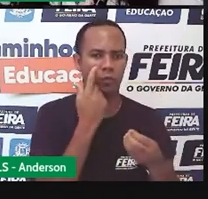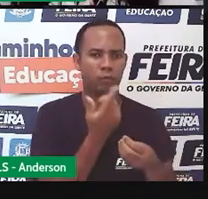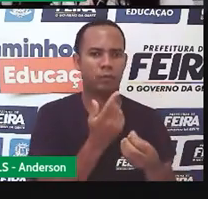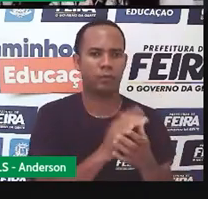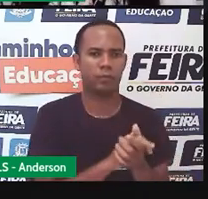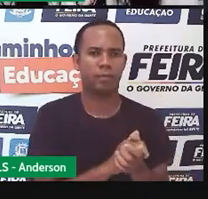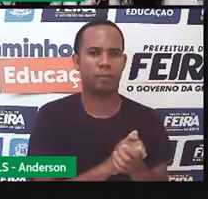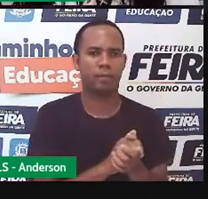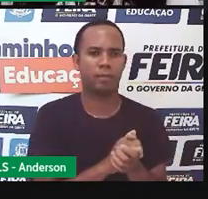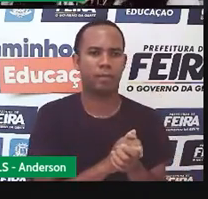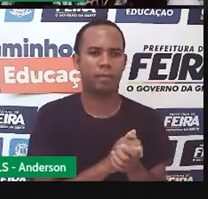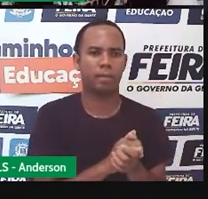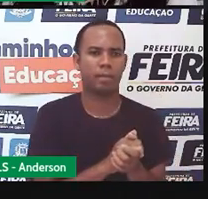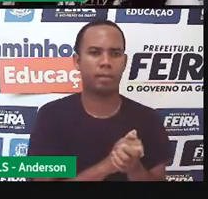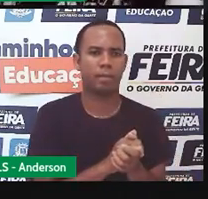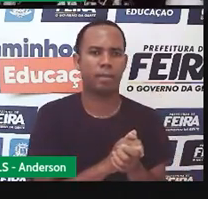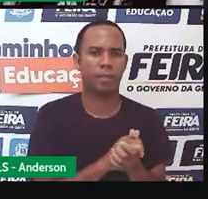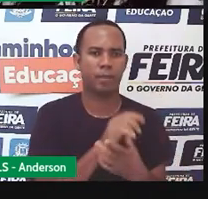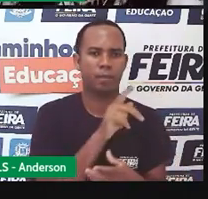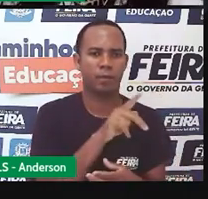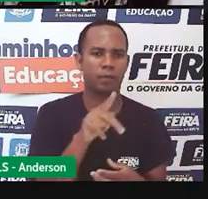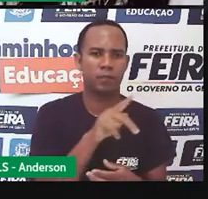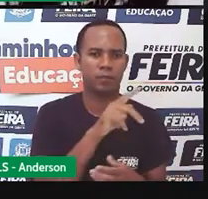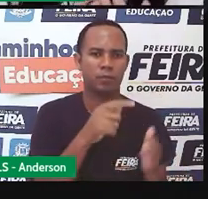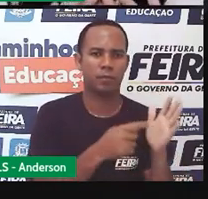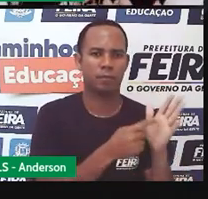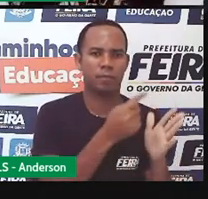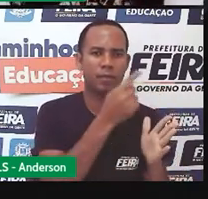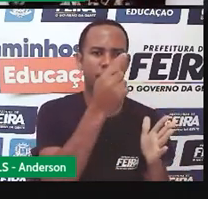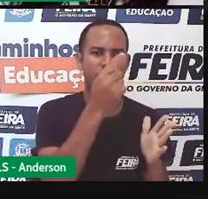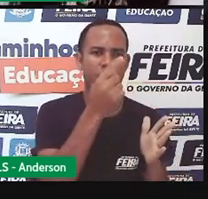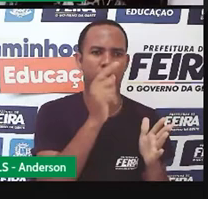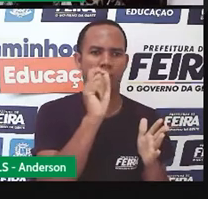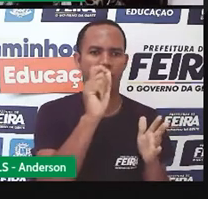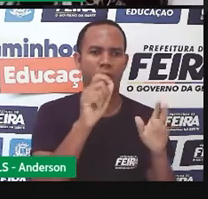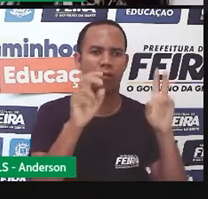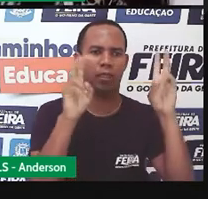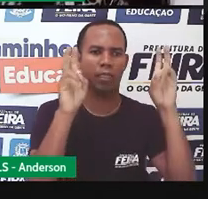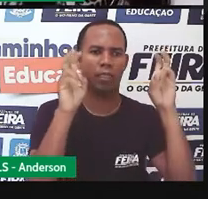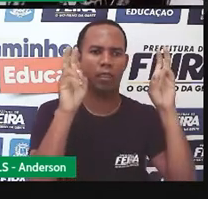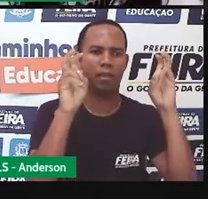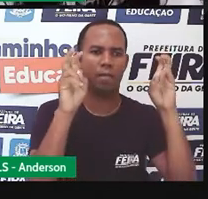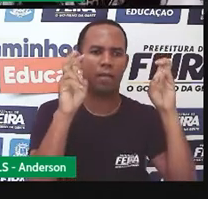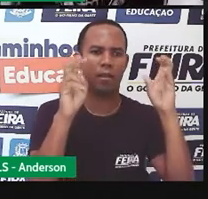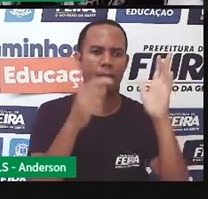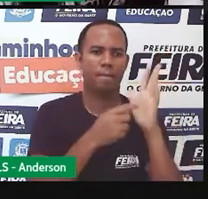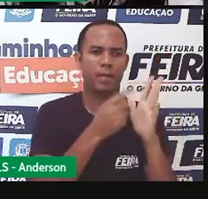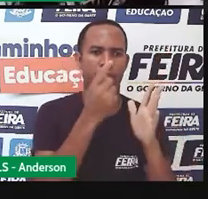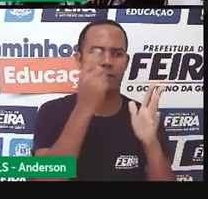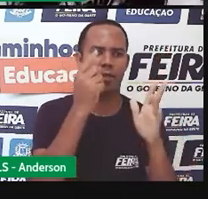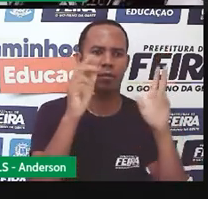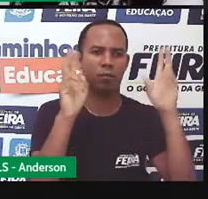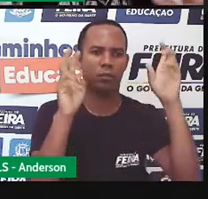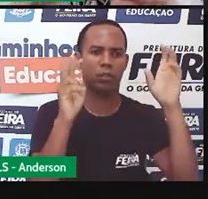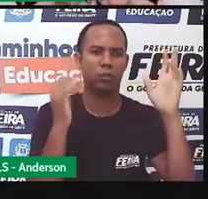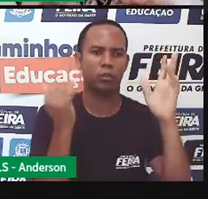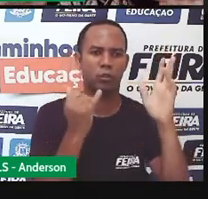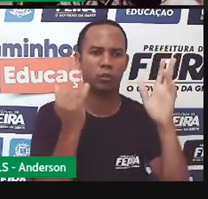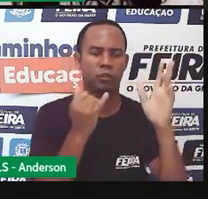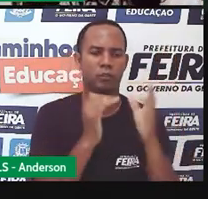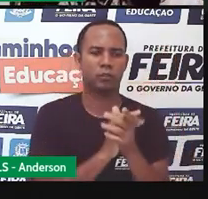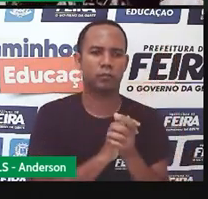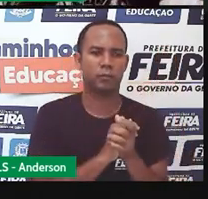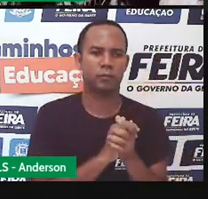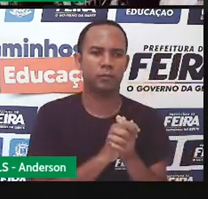olha só, o que a pró fez? Primeiro, eu dei um título para a minha reportagem, para a minha notícia. Está